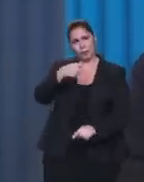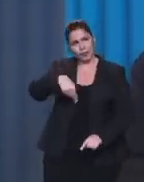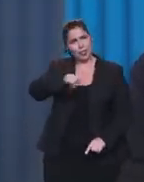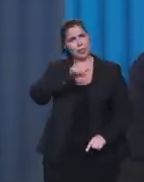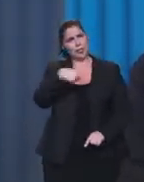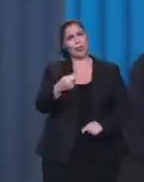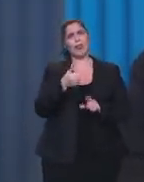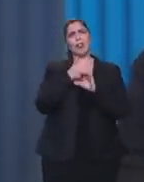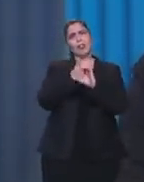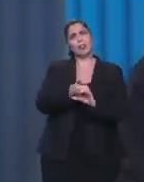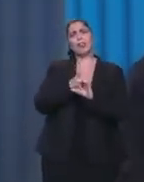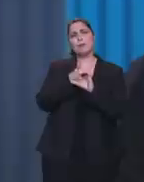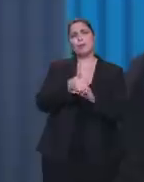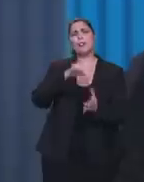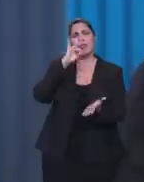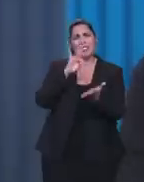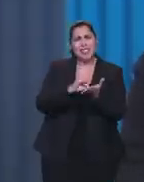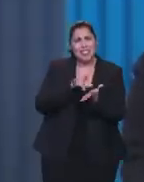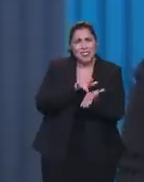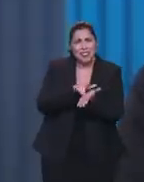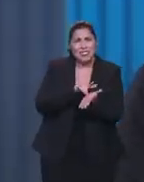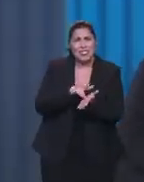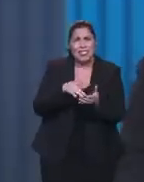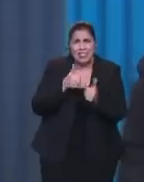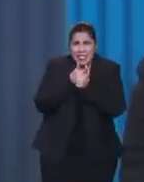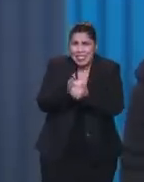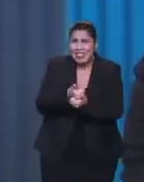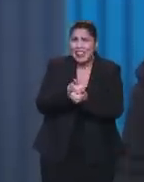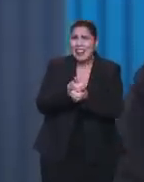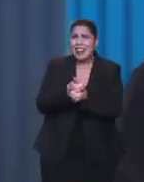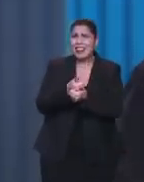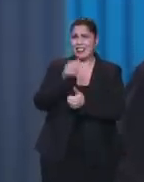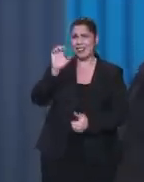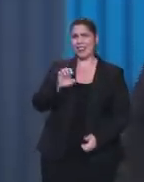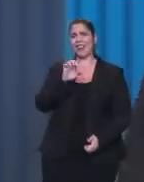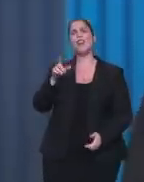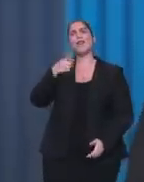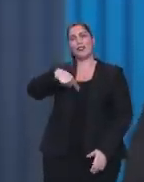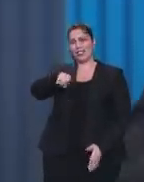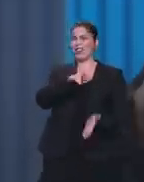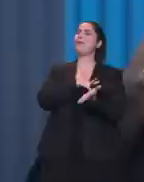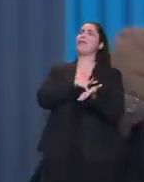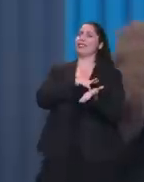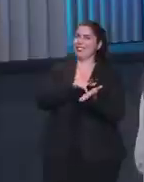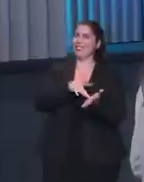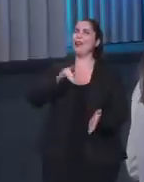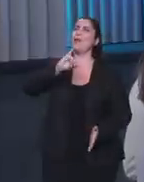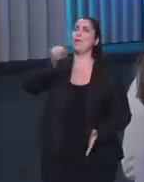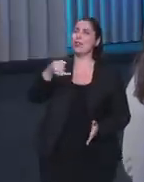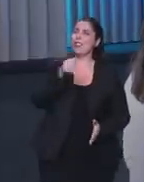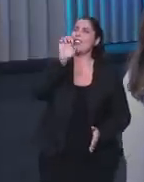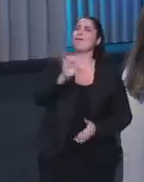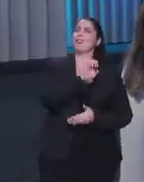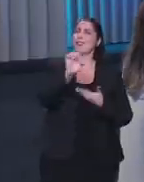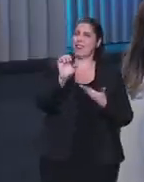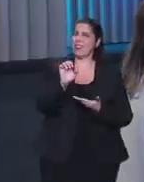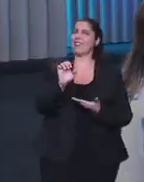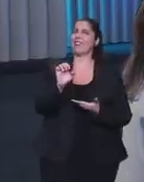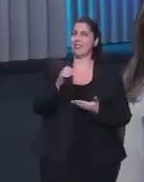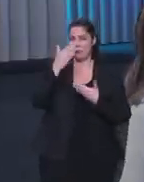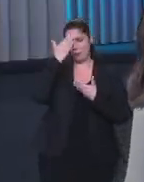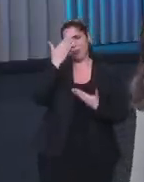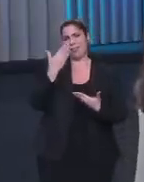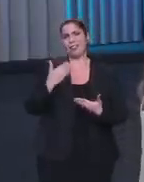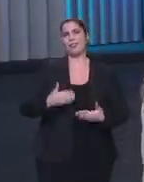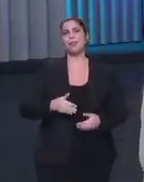mas está vivendo de fato o evangelho? Ou está fingindo e tirando proveito do evangelho para o seu... Tempo, candidato, muito obrigado. Agora é a